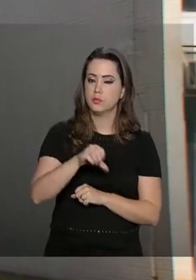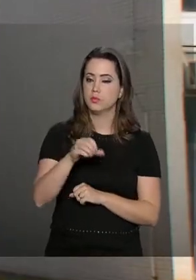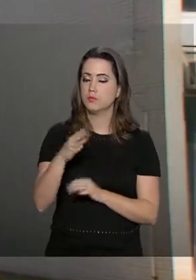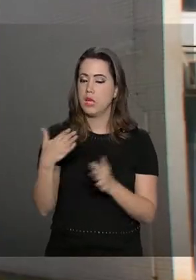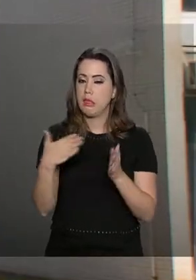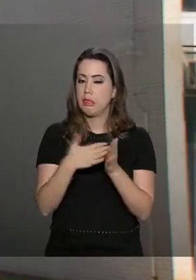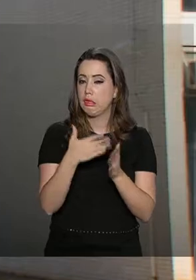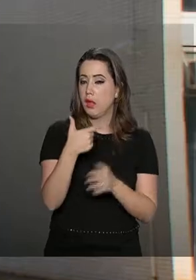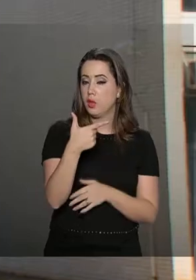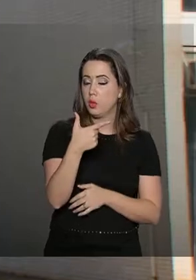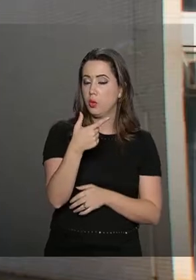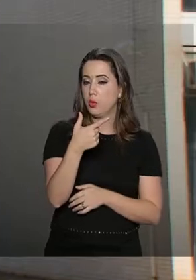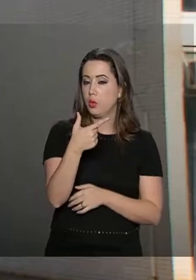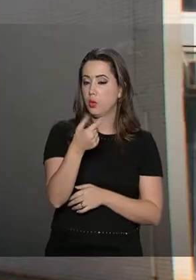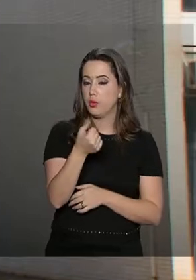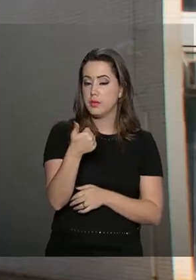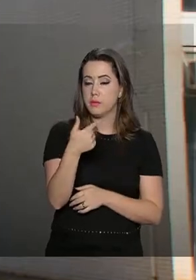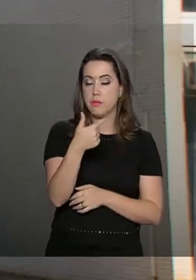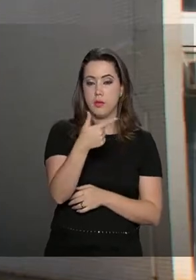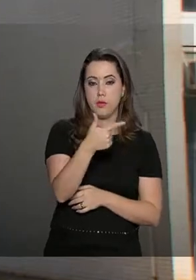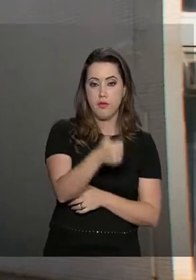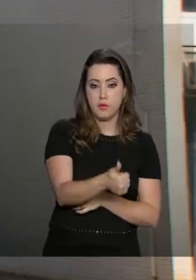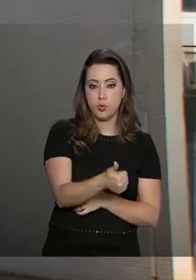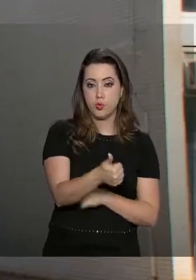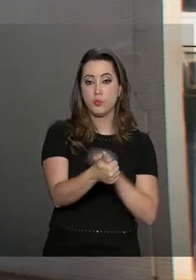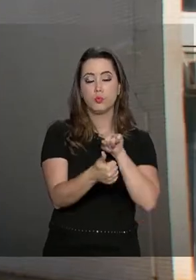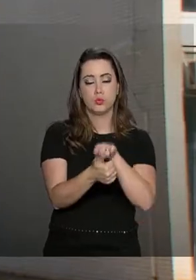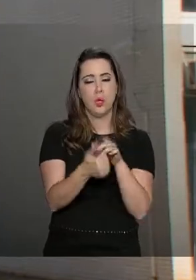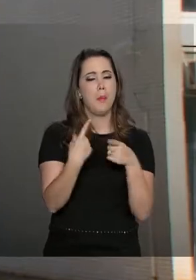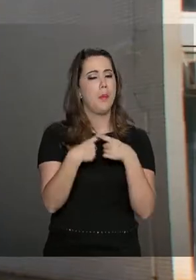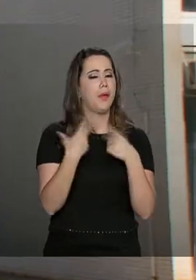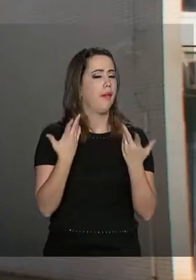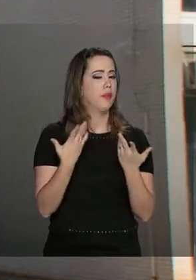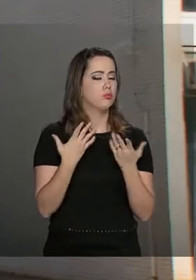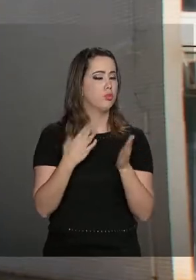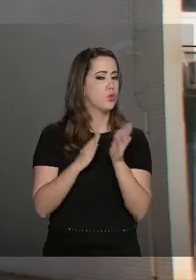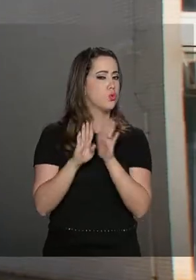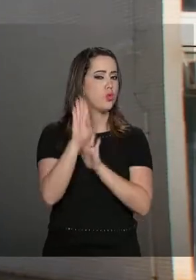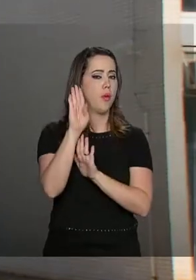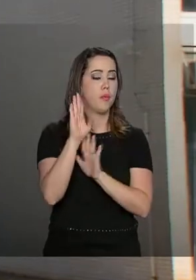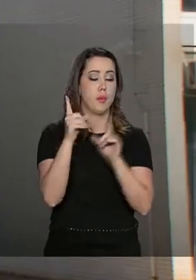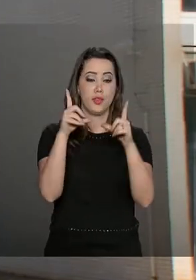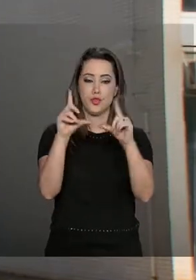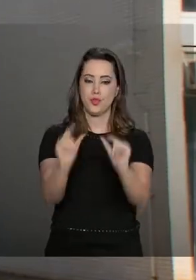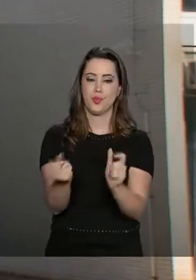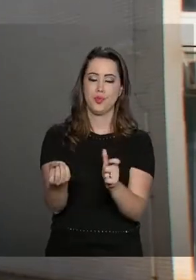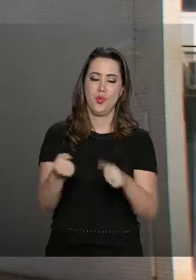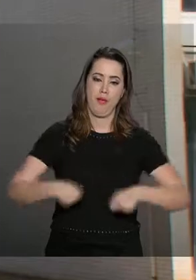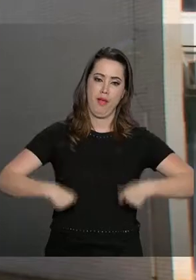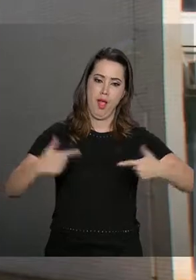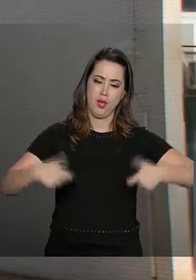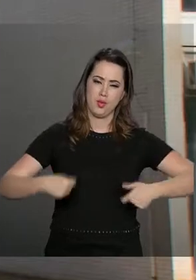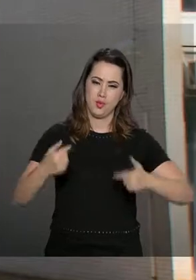2020 e 2021. Isso ocorre porque a redução de gastos com a Previdência faz o governo se